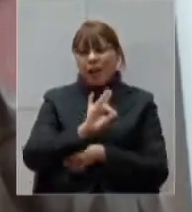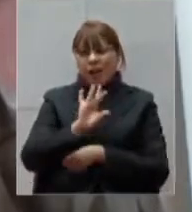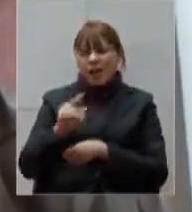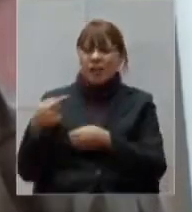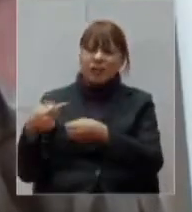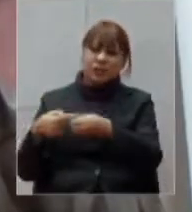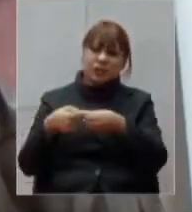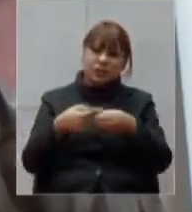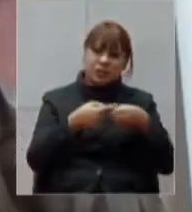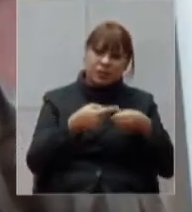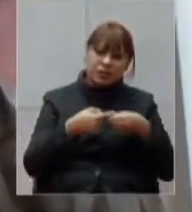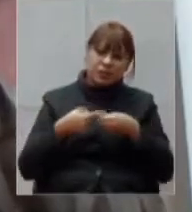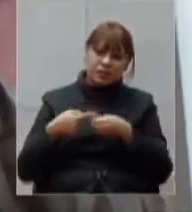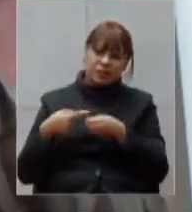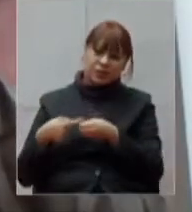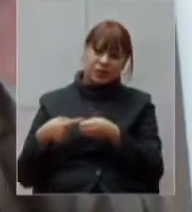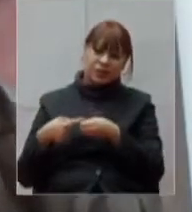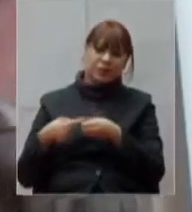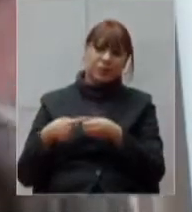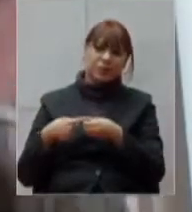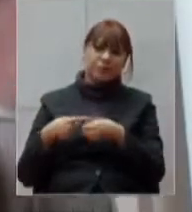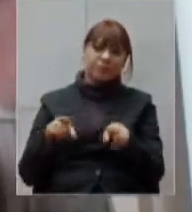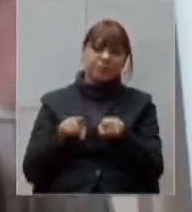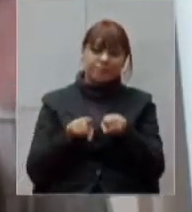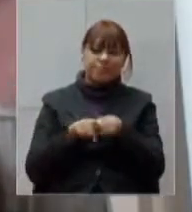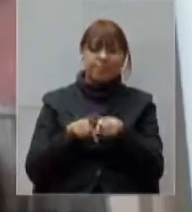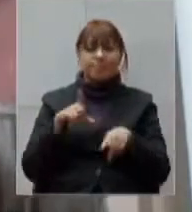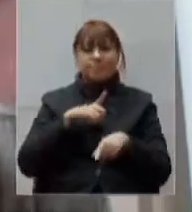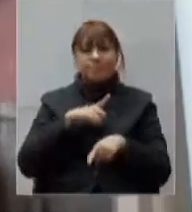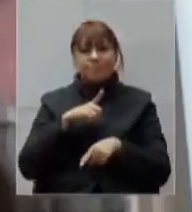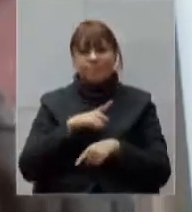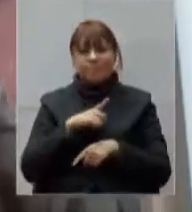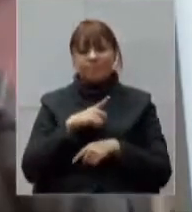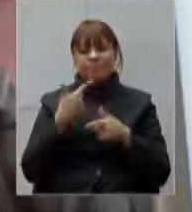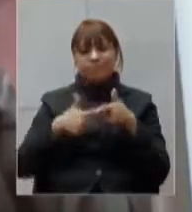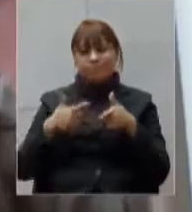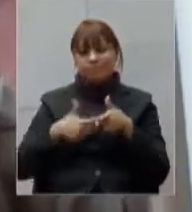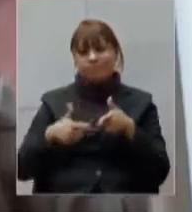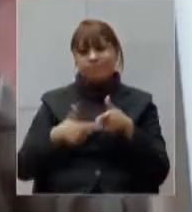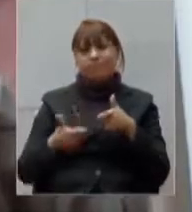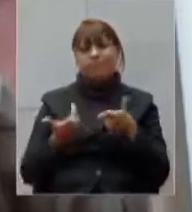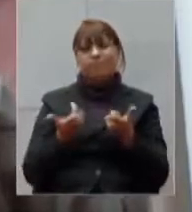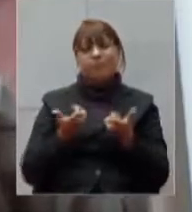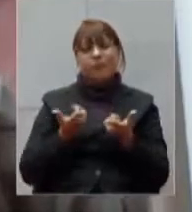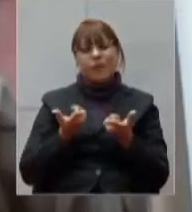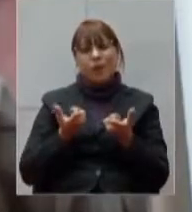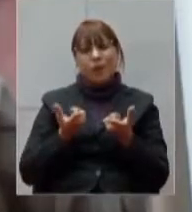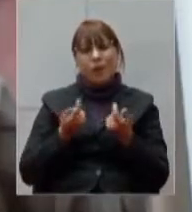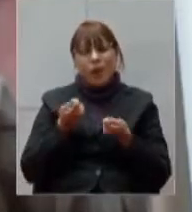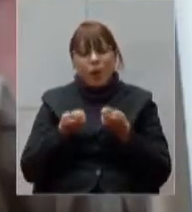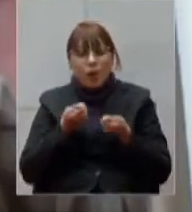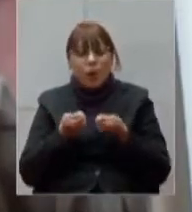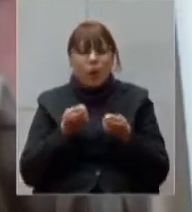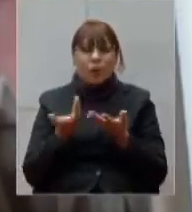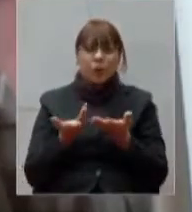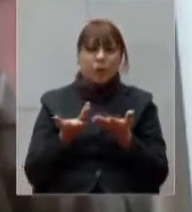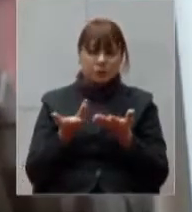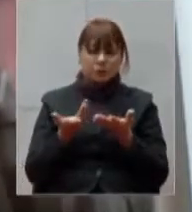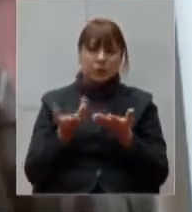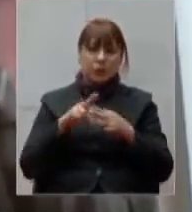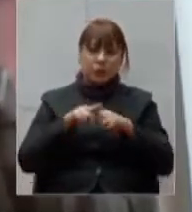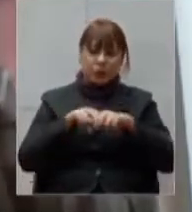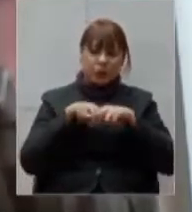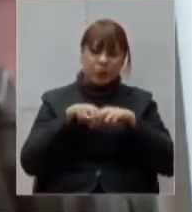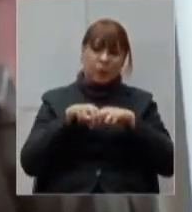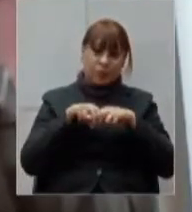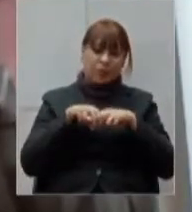vivenciando o aprofundamento também das suas crises econômicas, associada a essa grande crise